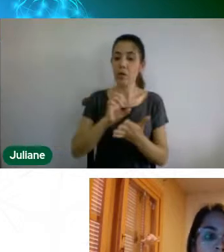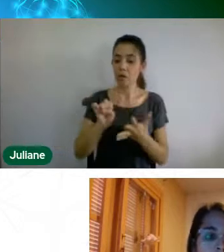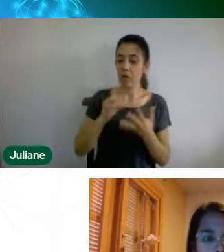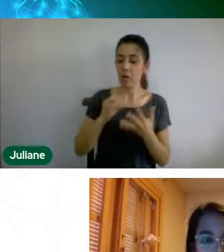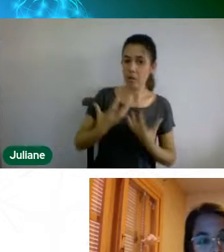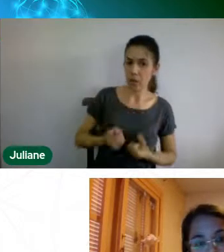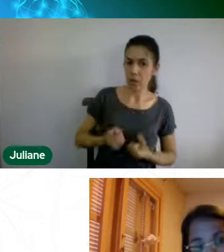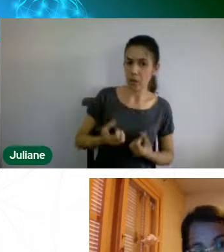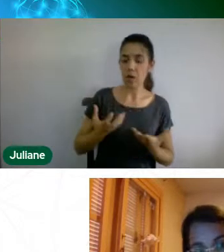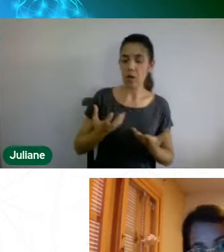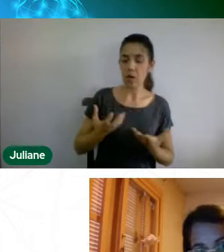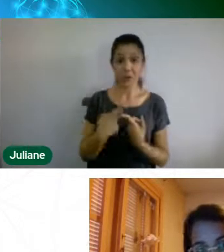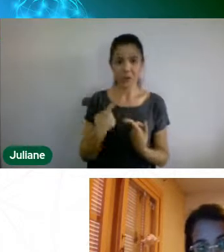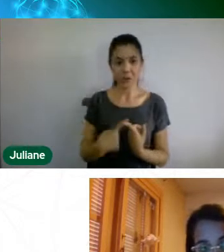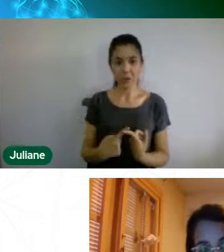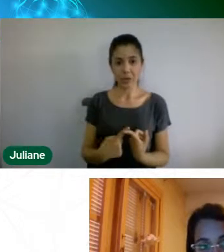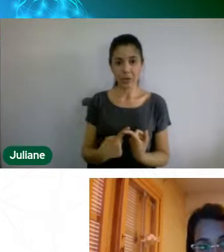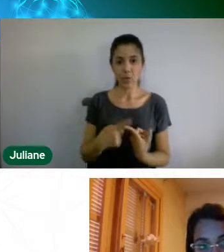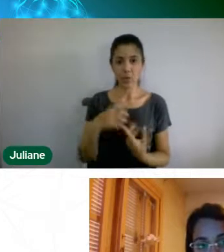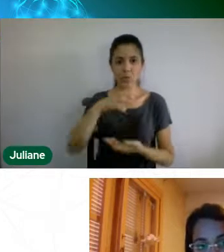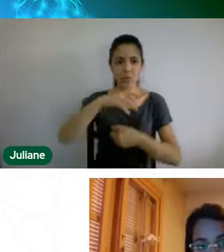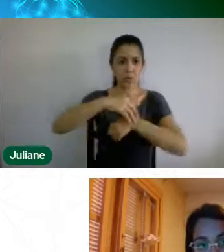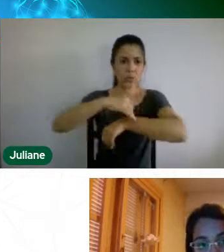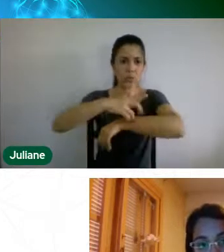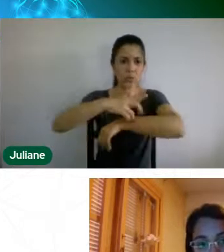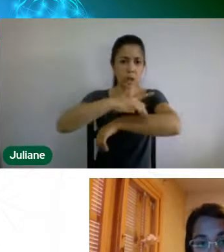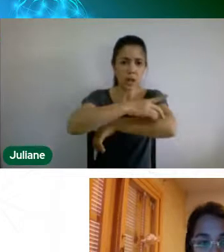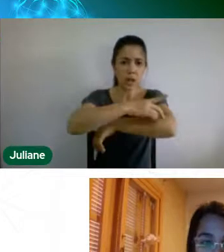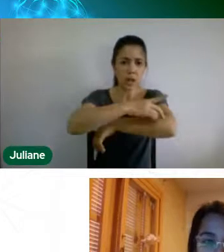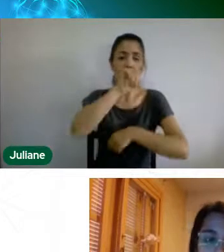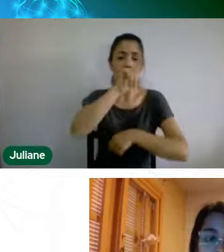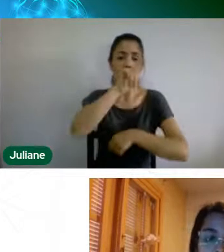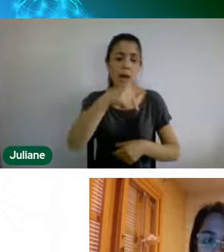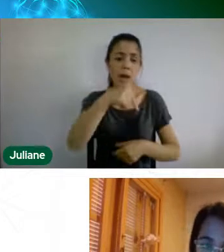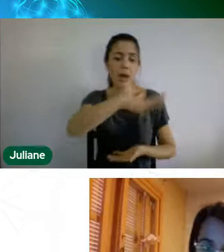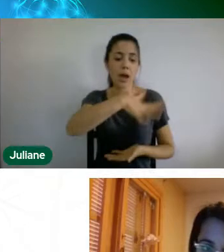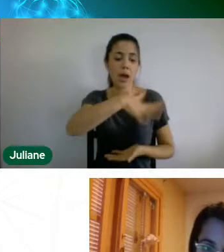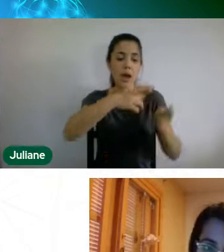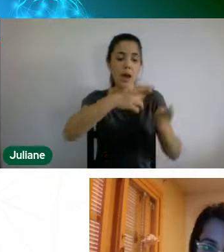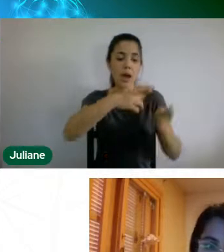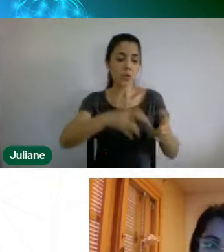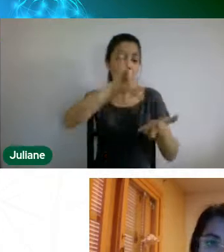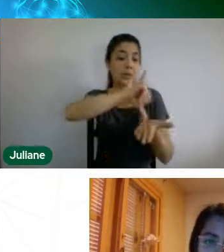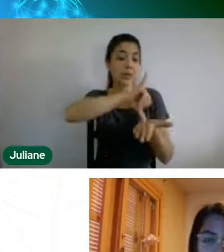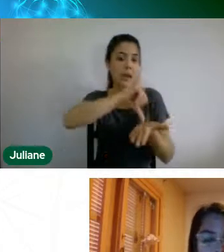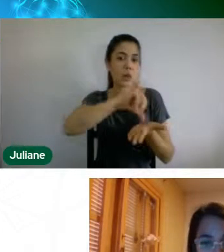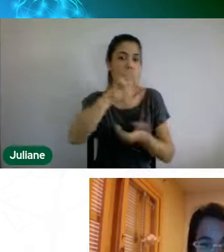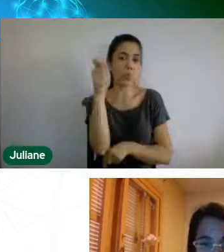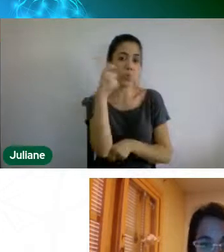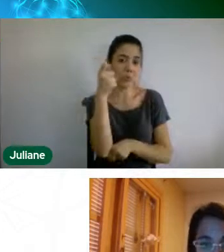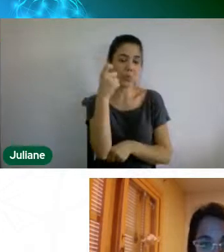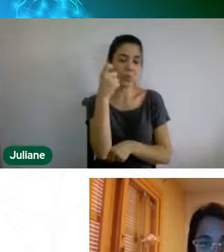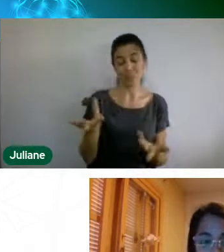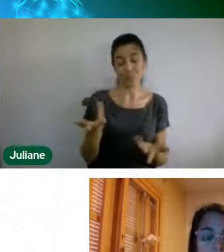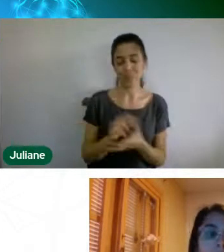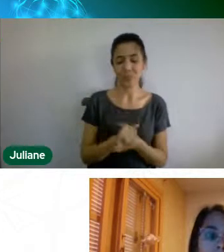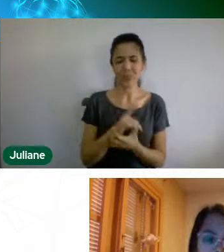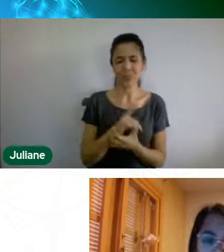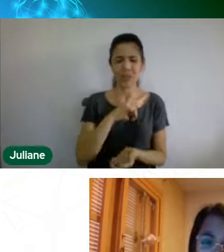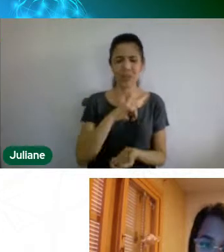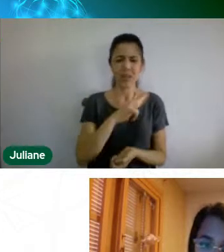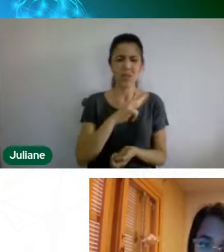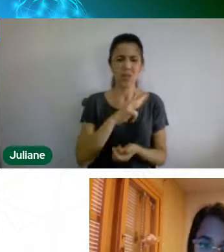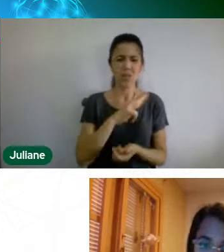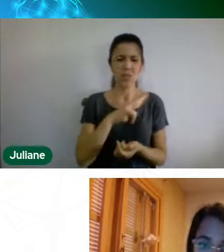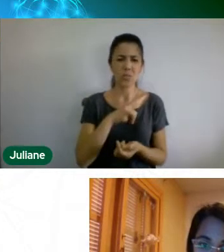são do centro do Rio Grande do Sul, então, a gente quer fazer esse crescimento progressivo. A gente tem uma tabela, acho que ficou pequena no vídeo, mas